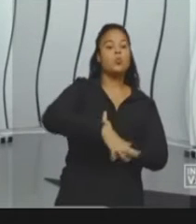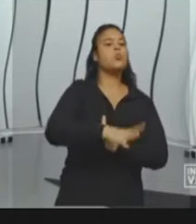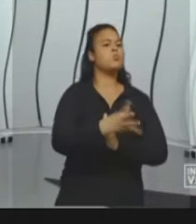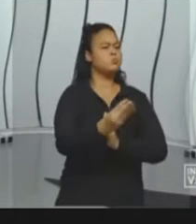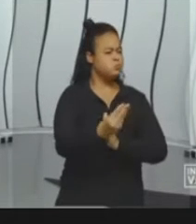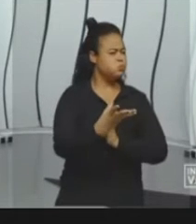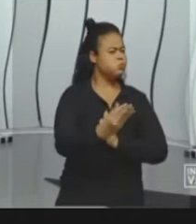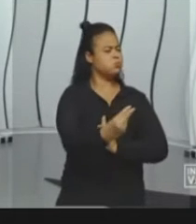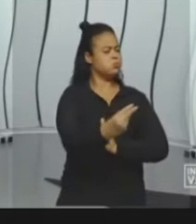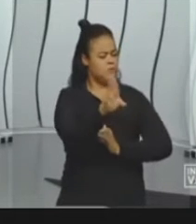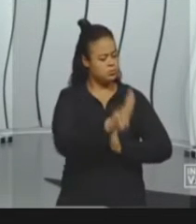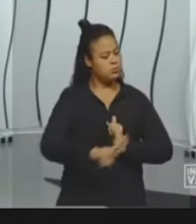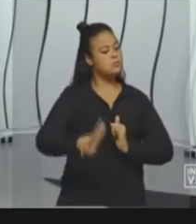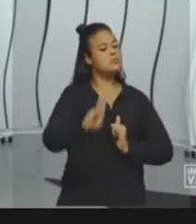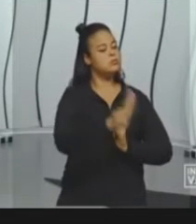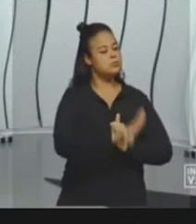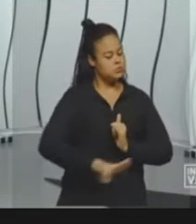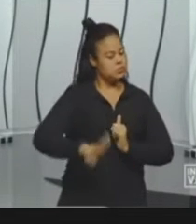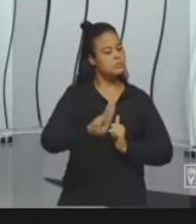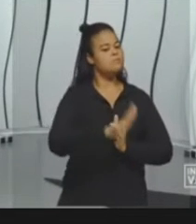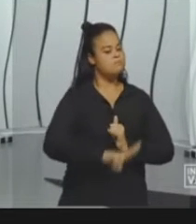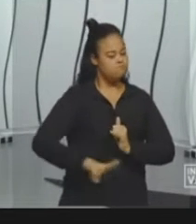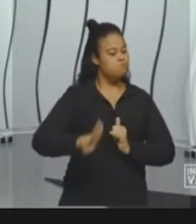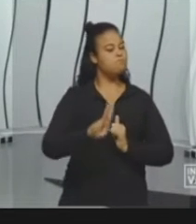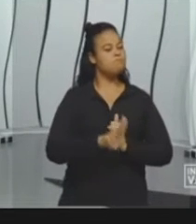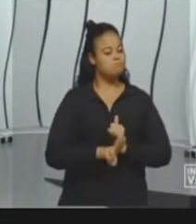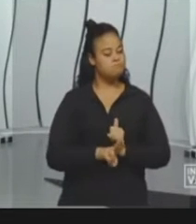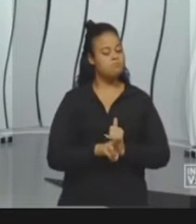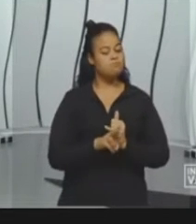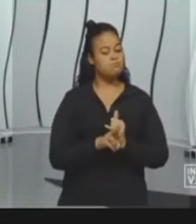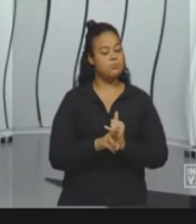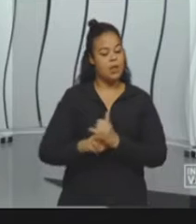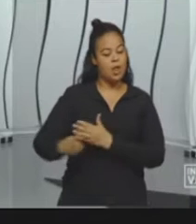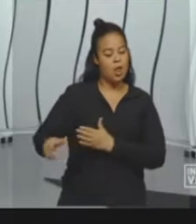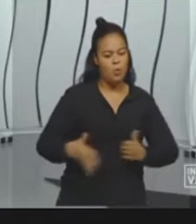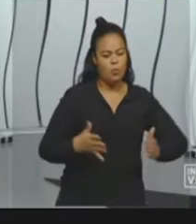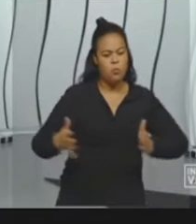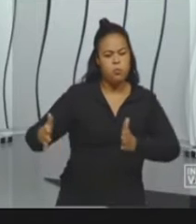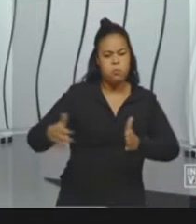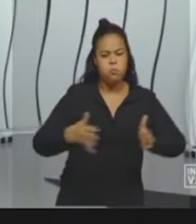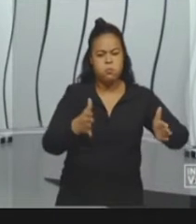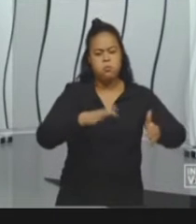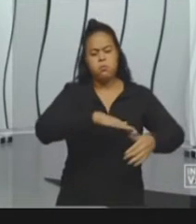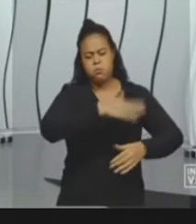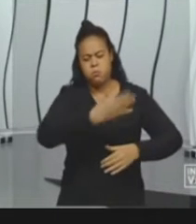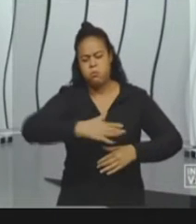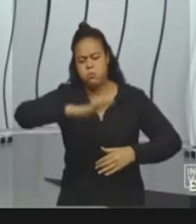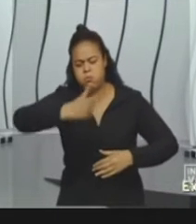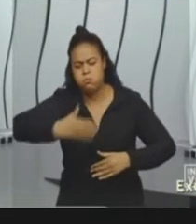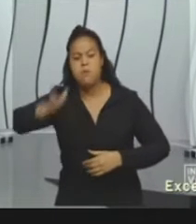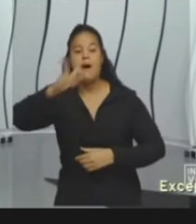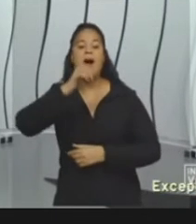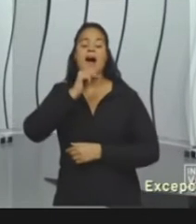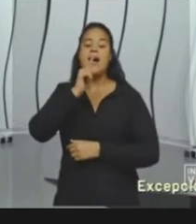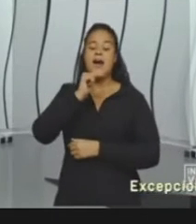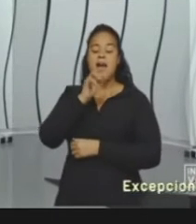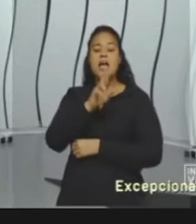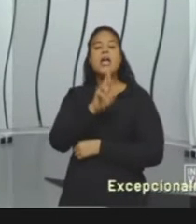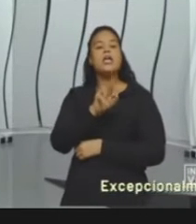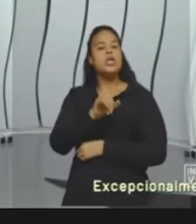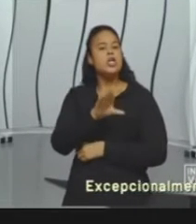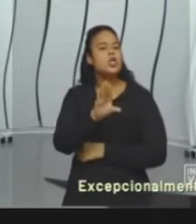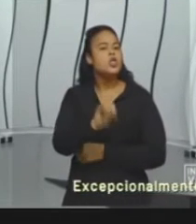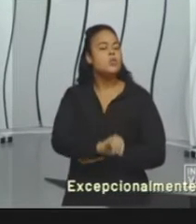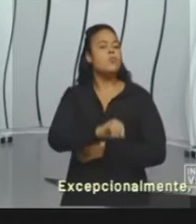uma grande quantidade de recursos hídricos, né? Nós temos aí grandes rios, como o Rio São Francisco, o Rio Amazonas, grandes rios aí,